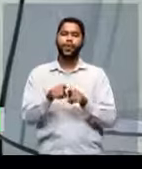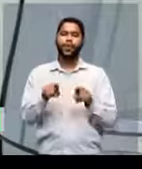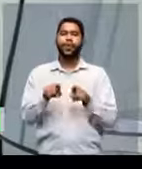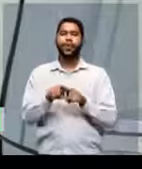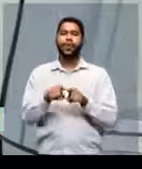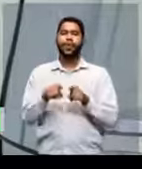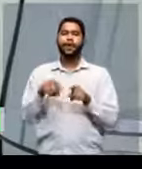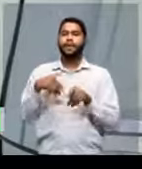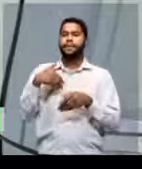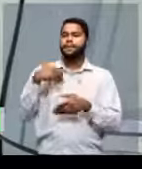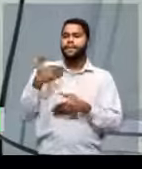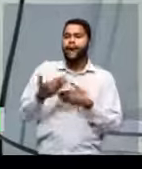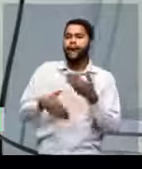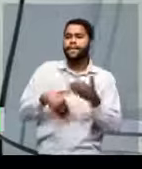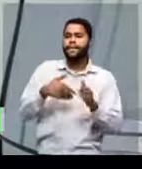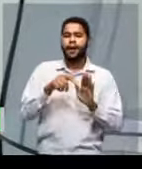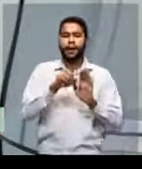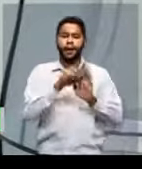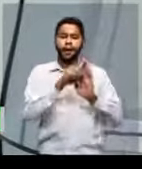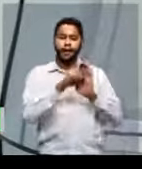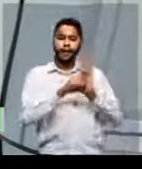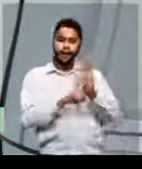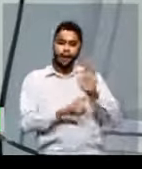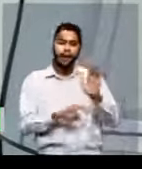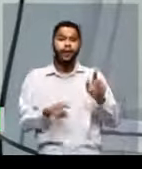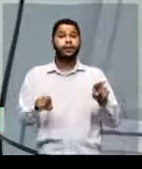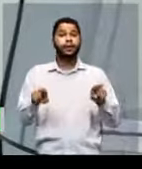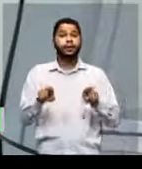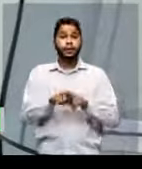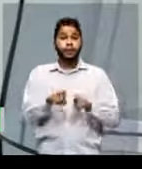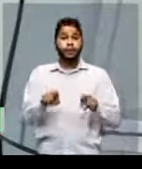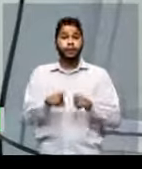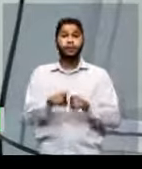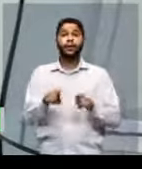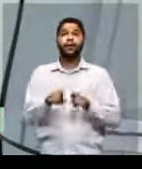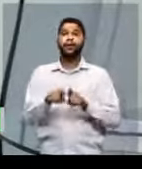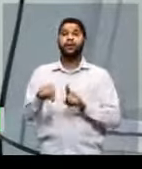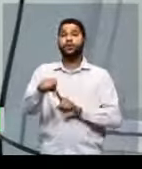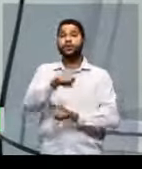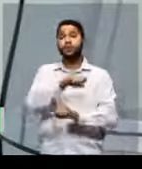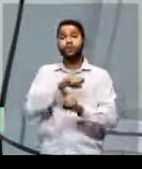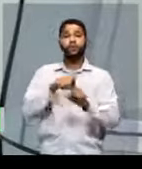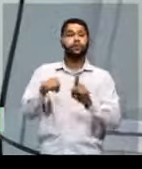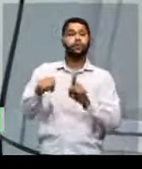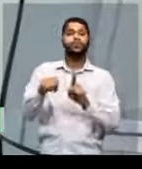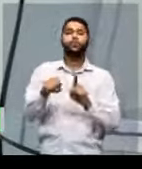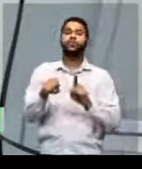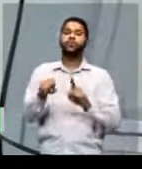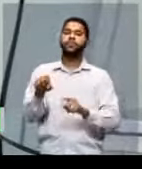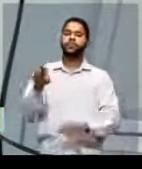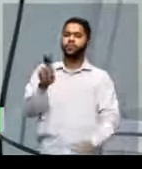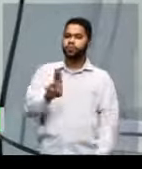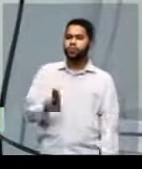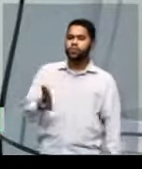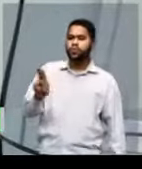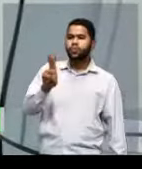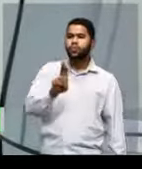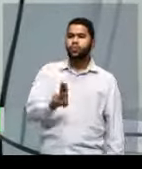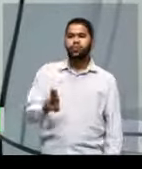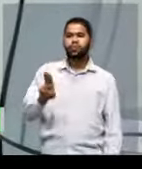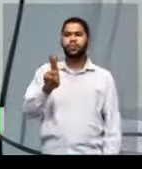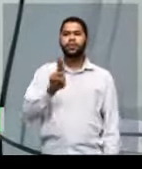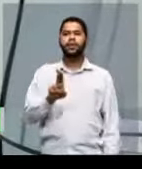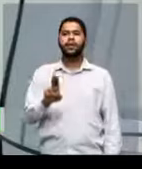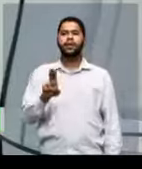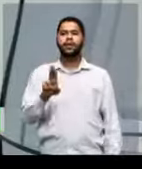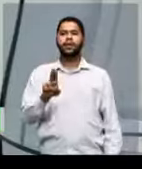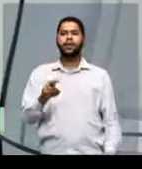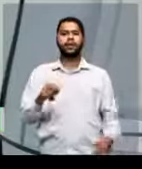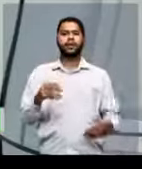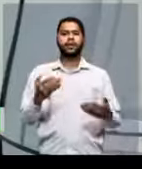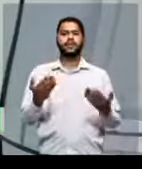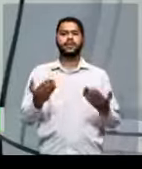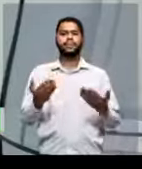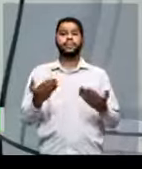construir a redação, como que ela também, a Sociologia, acaba sendo utilizada na prova